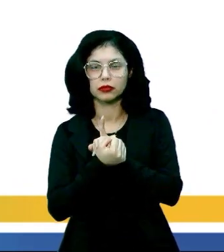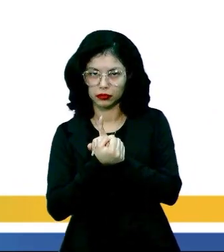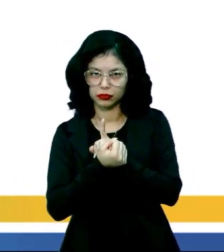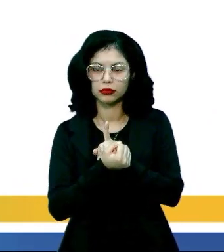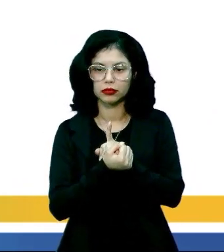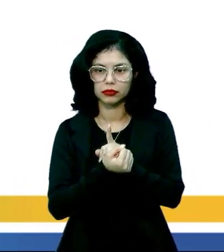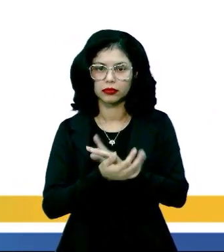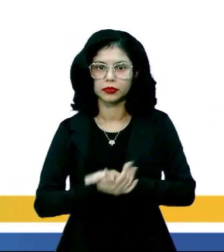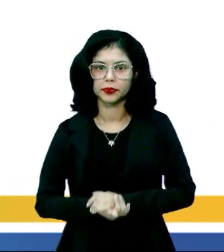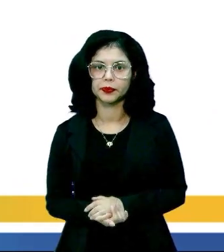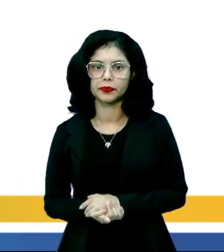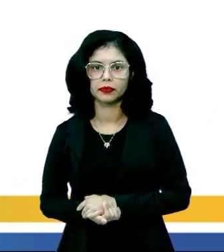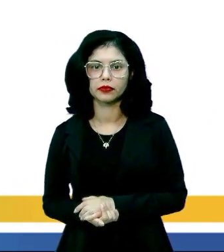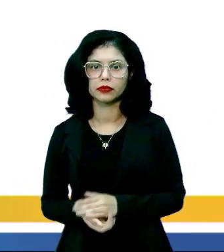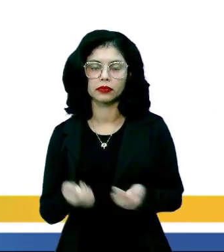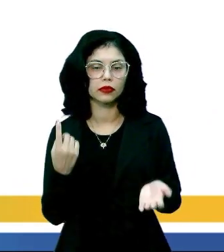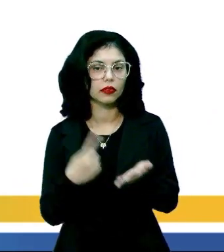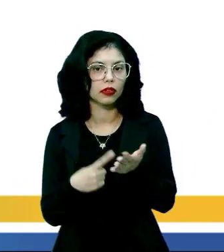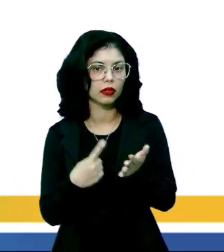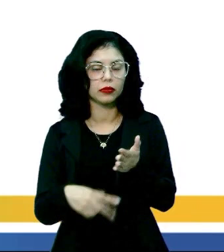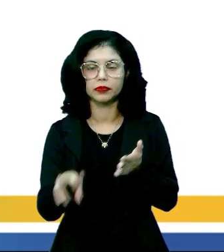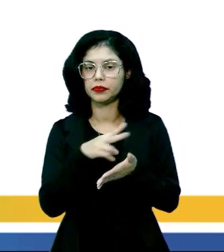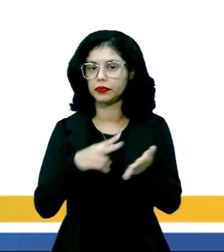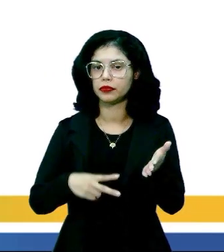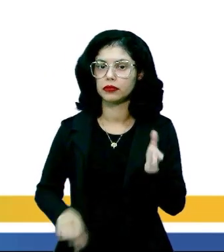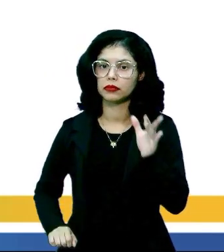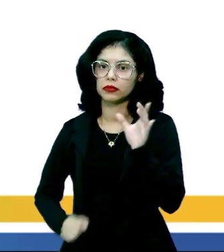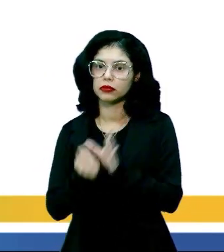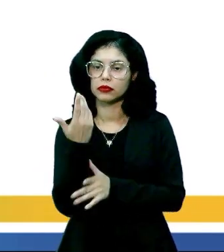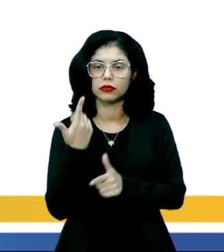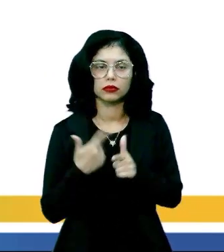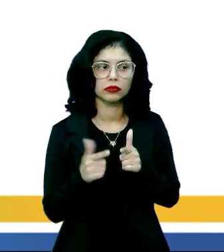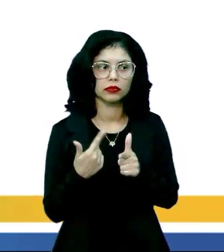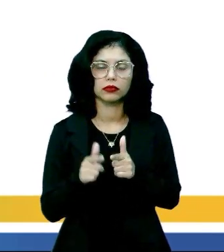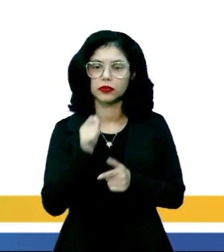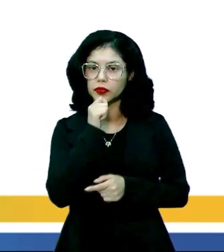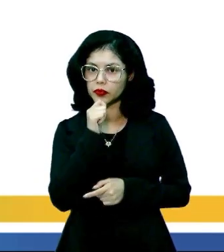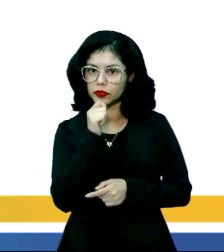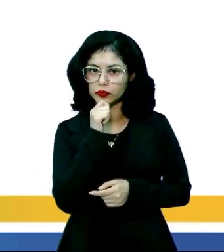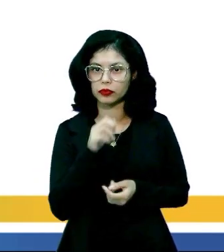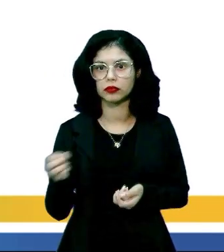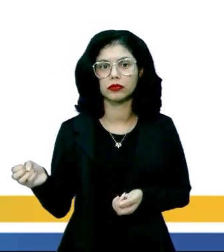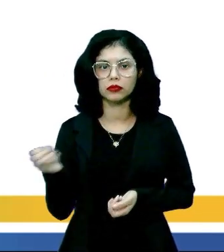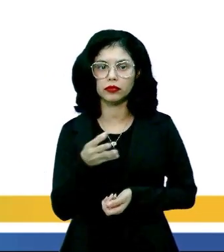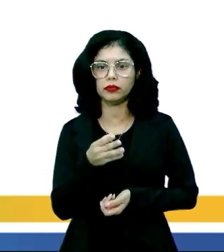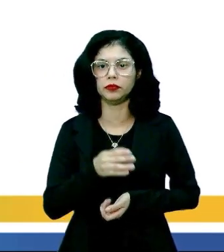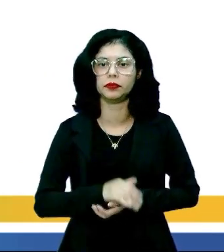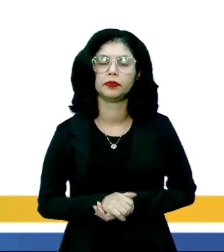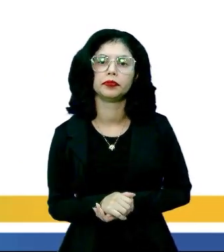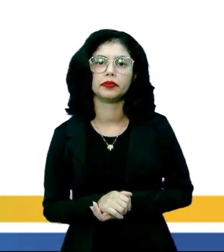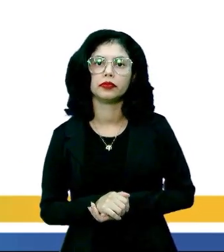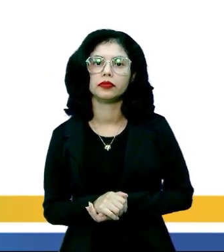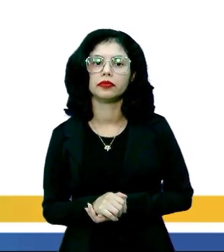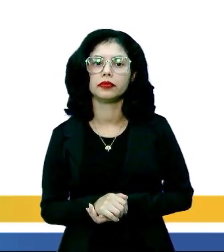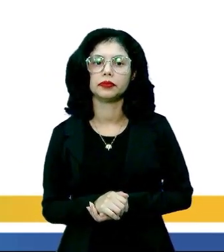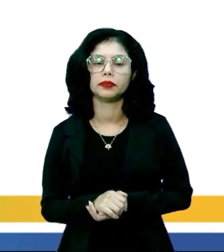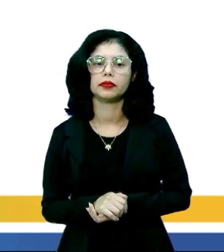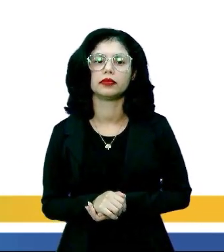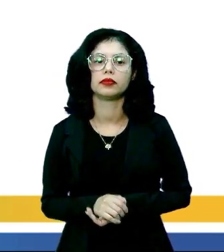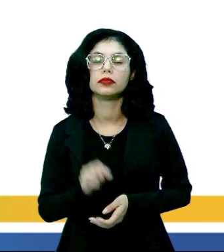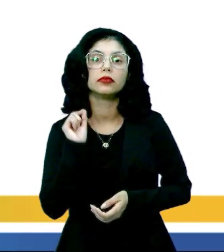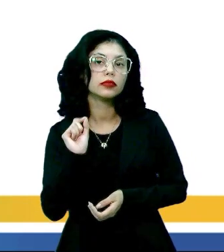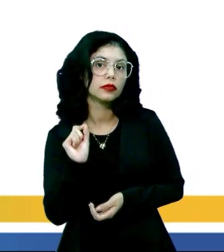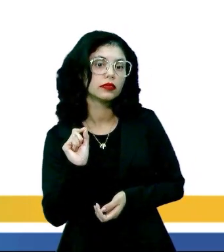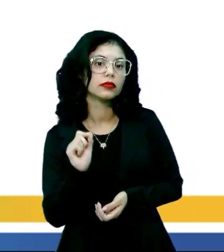exercícios de socialização. De acordo com essa leitura, a origem do problema está